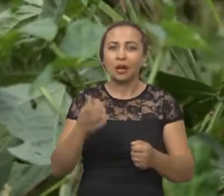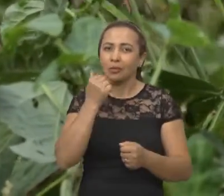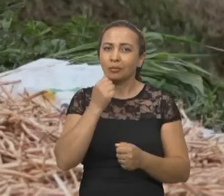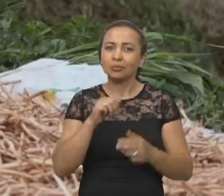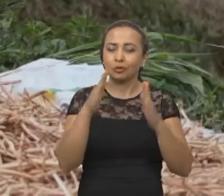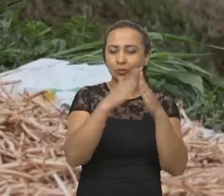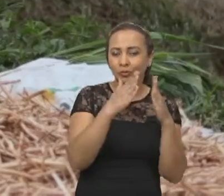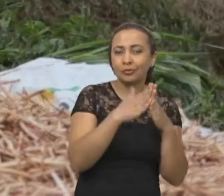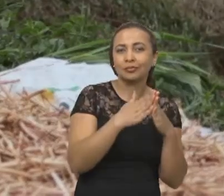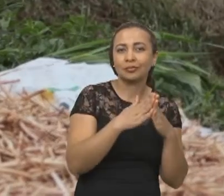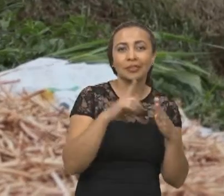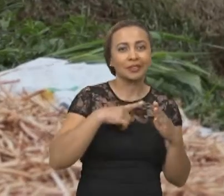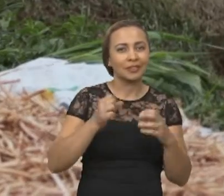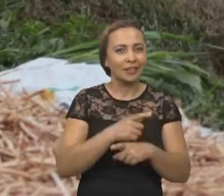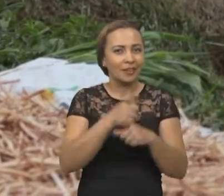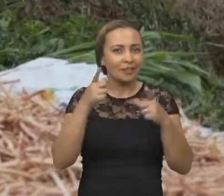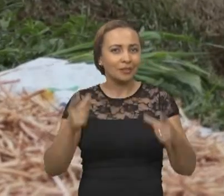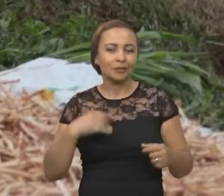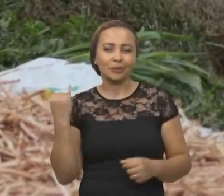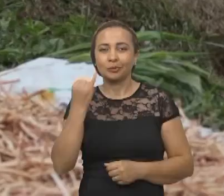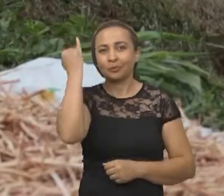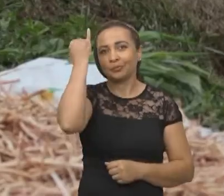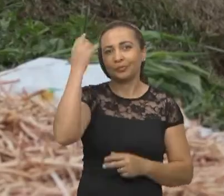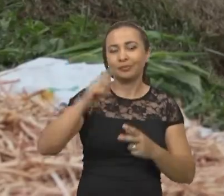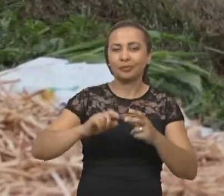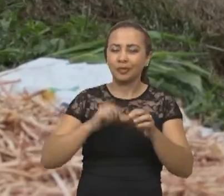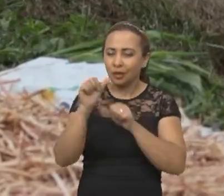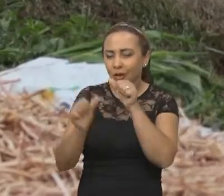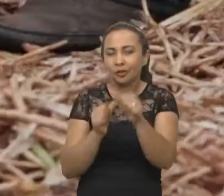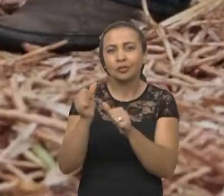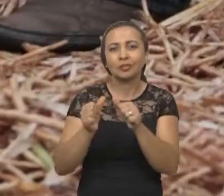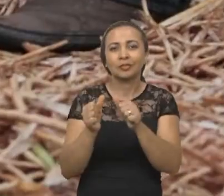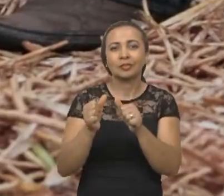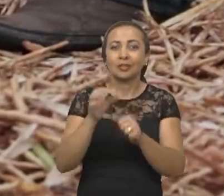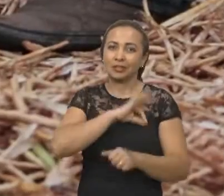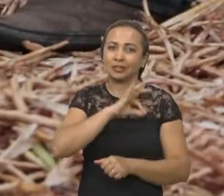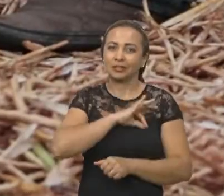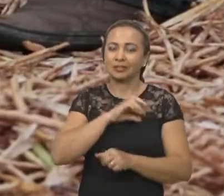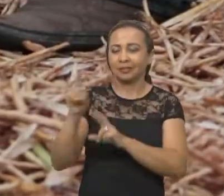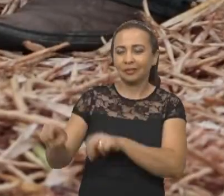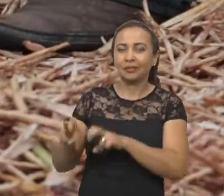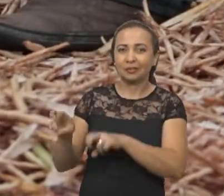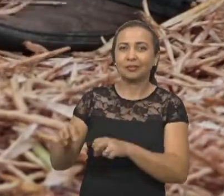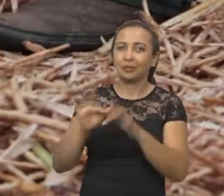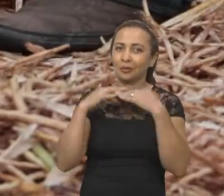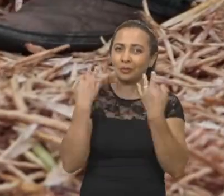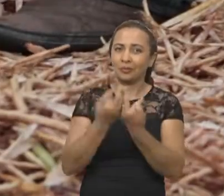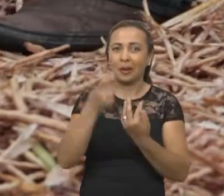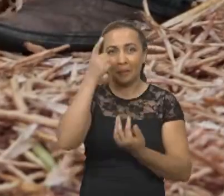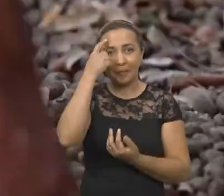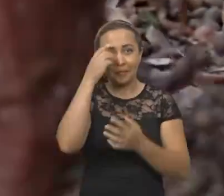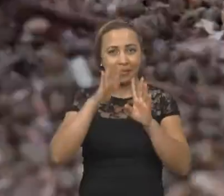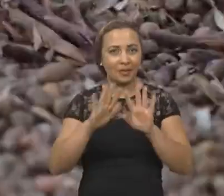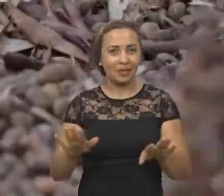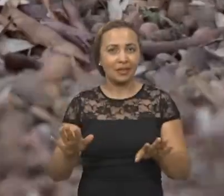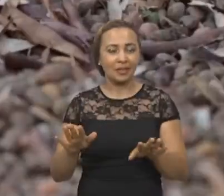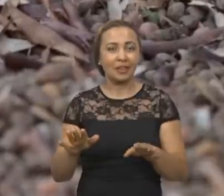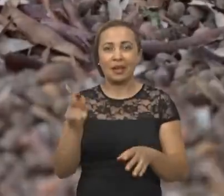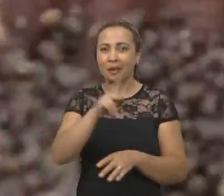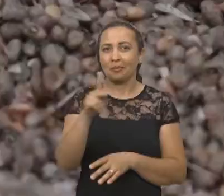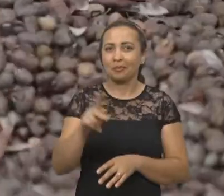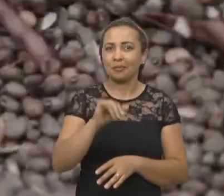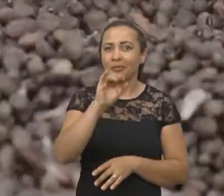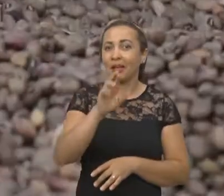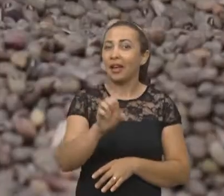doméstico e possui grande importância na geração de renda da agricultura familiar. Foi pensando nisso que a